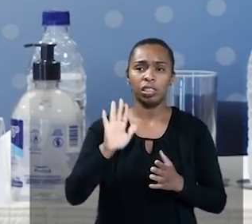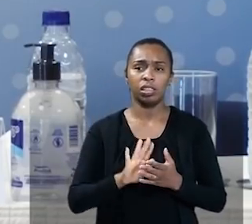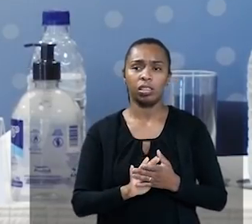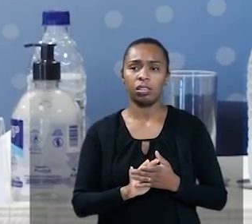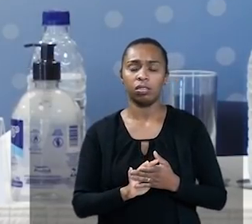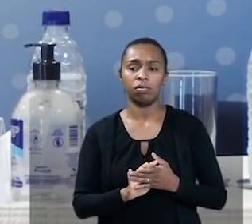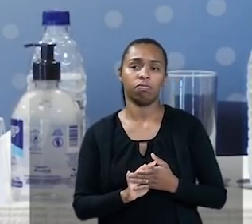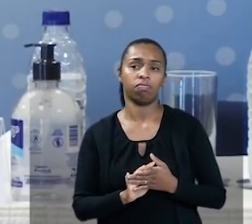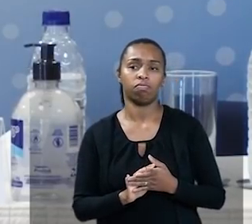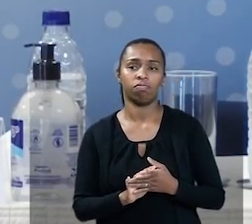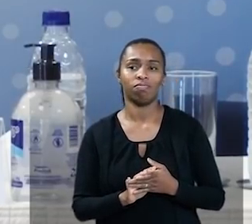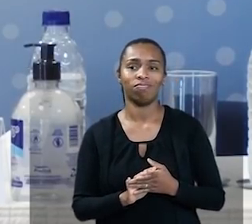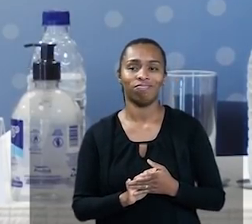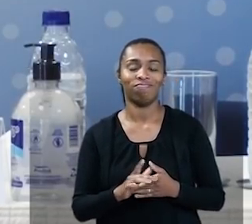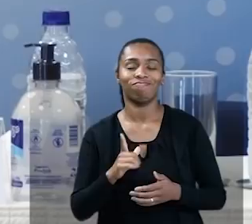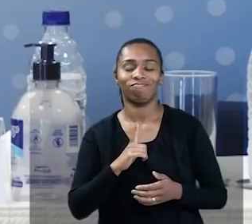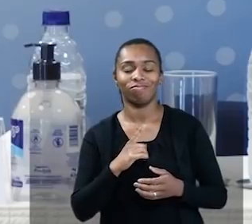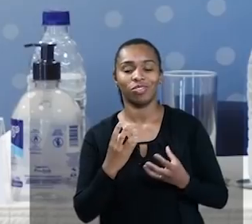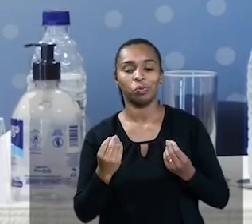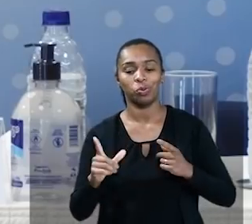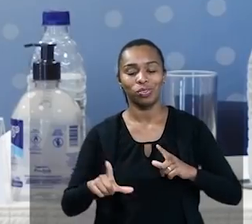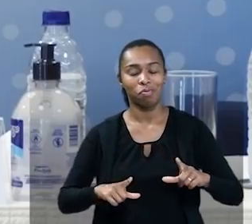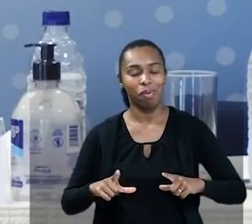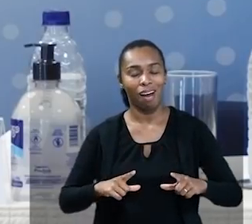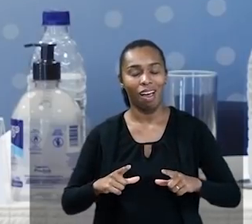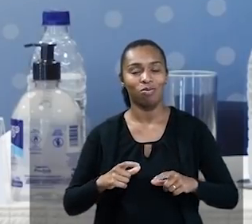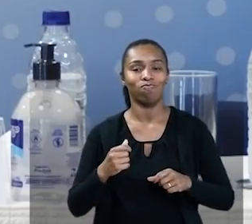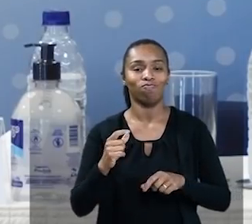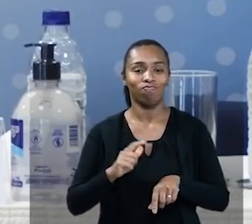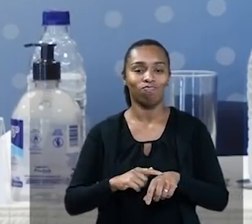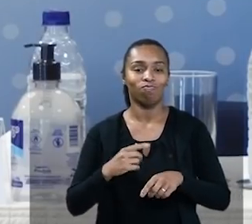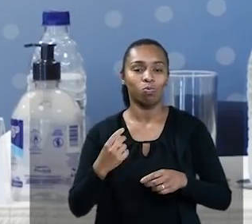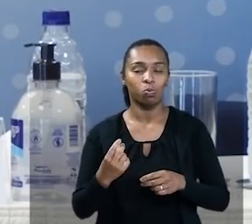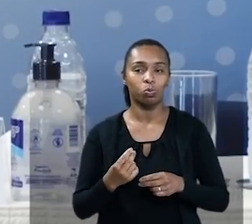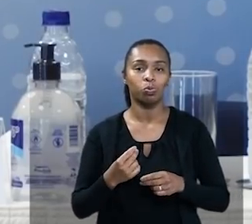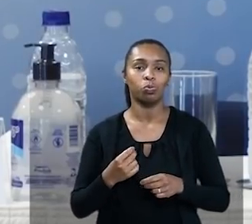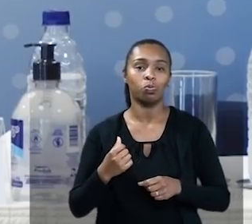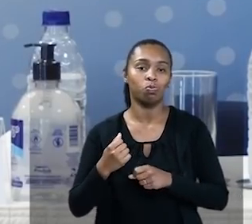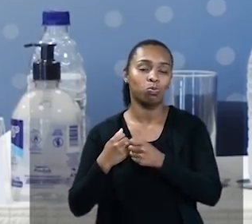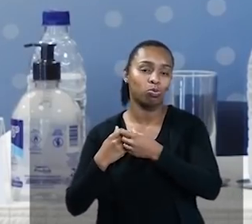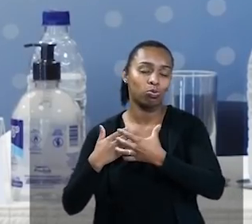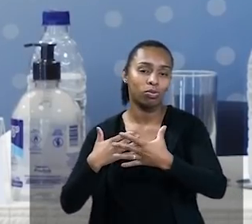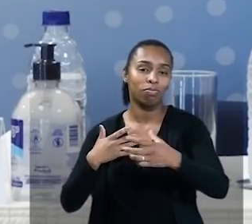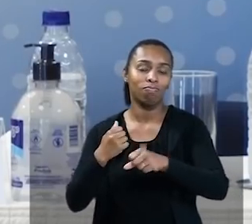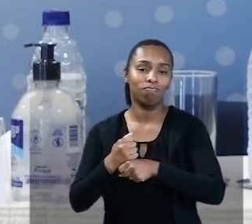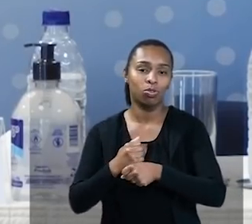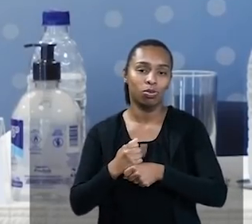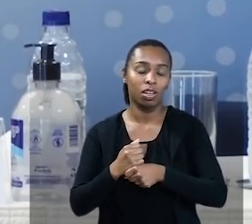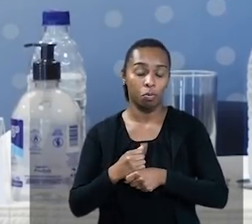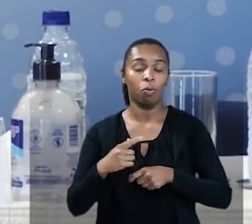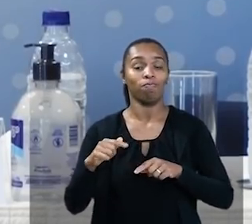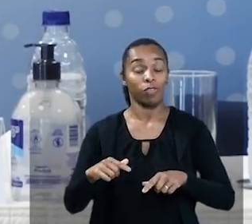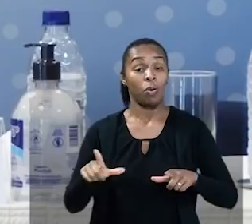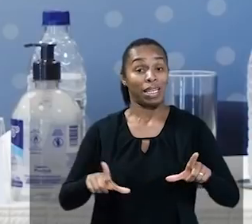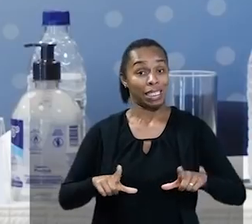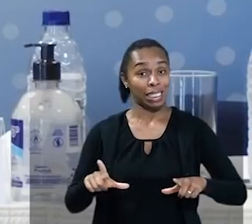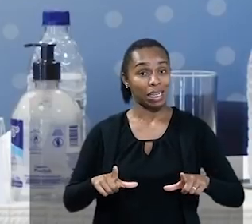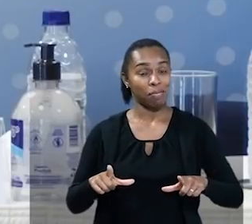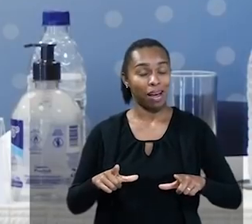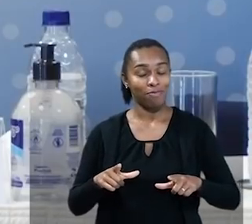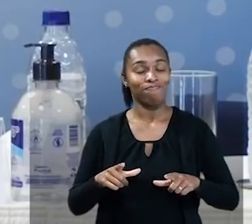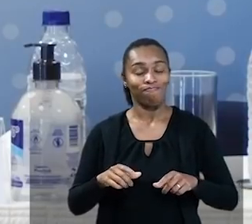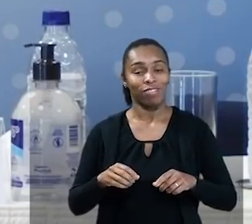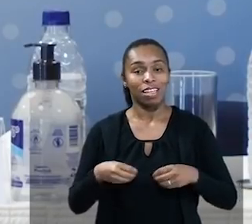eureca, vamos dizer assim. Tem muito trabalho de muito tempo e é preciso, esse trabalho é o que nos permite acumular